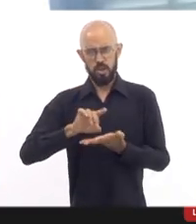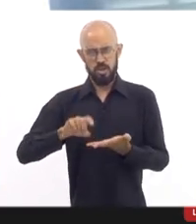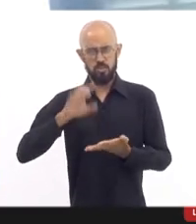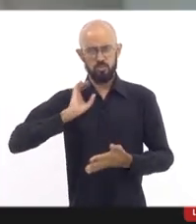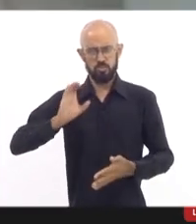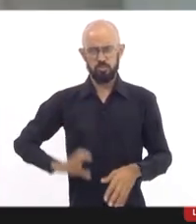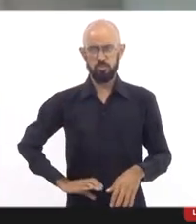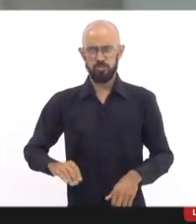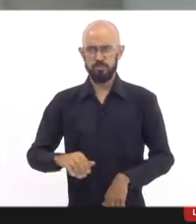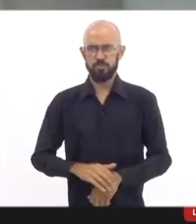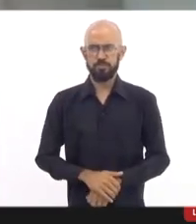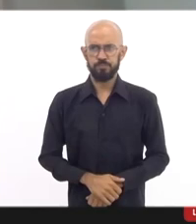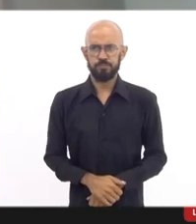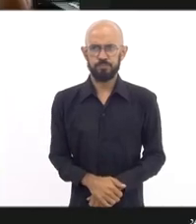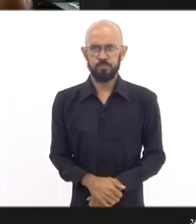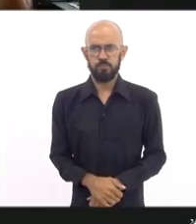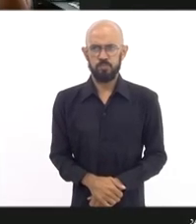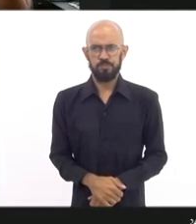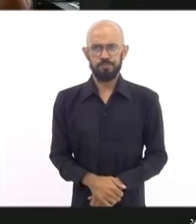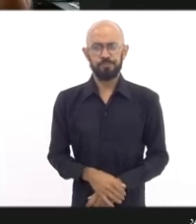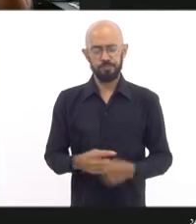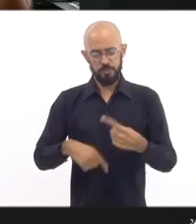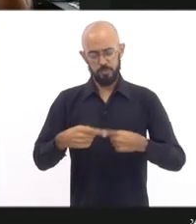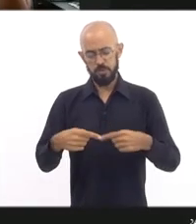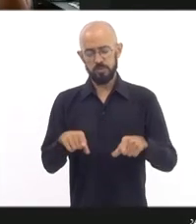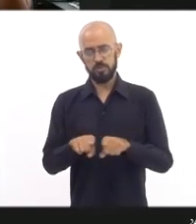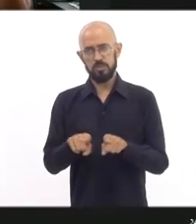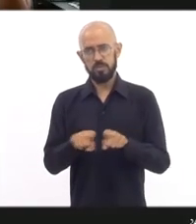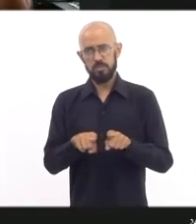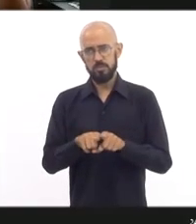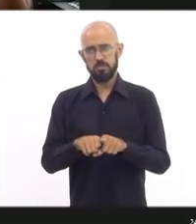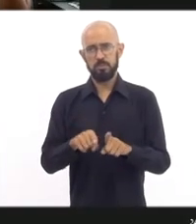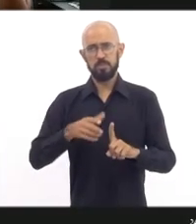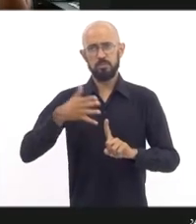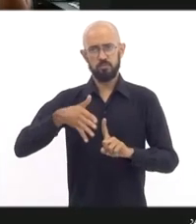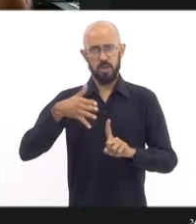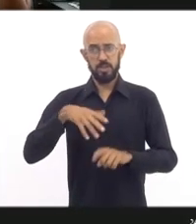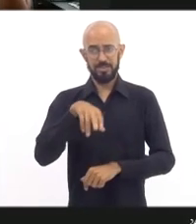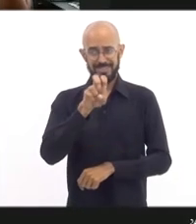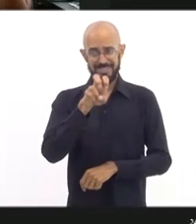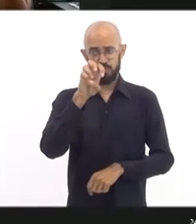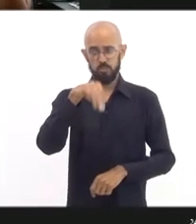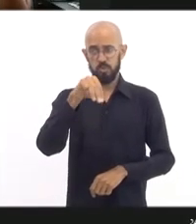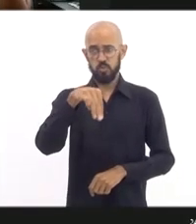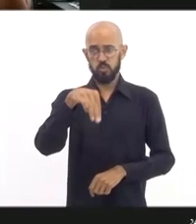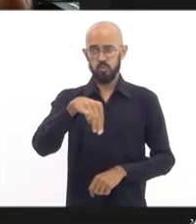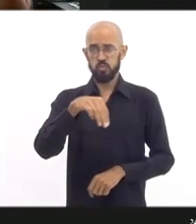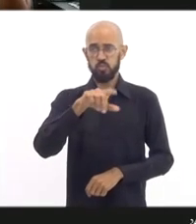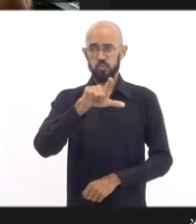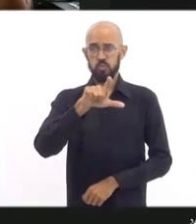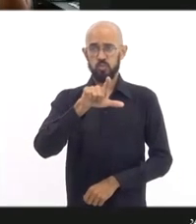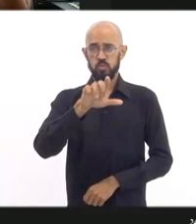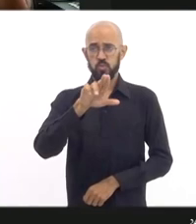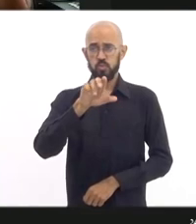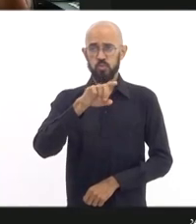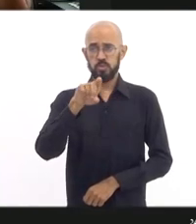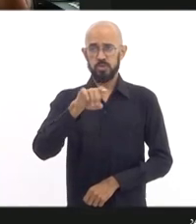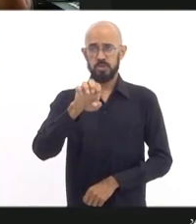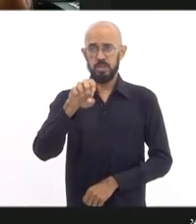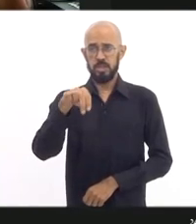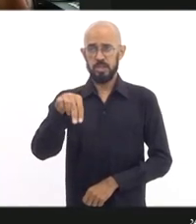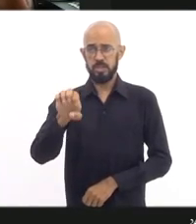abrir duas falas de cinco minutos, a Luziene e